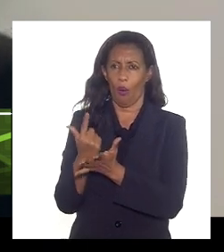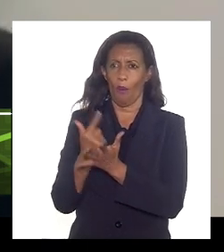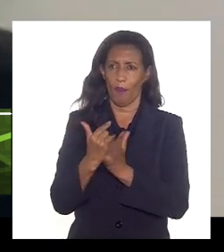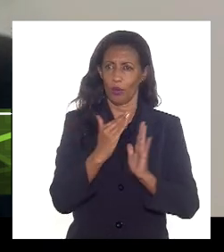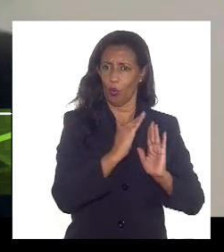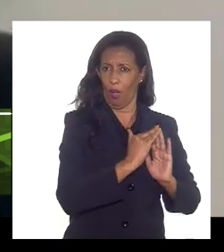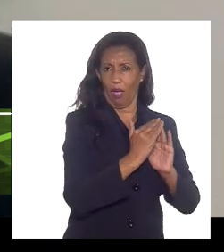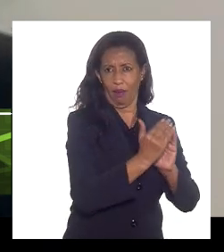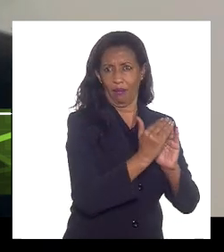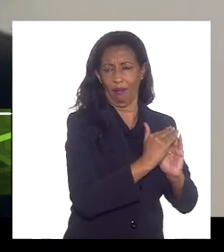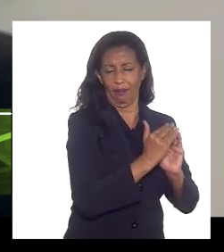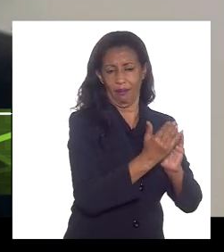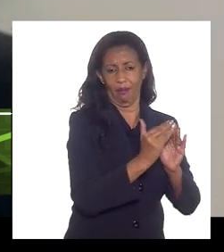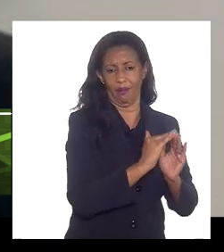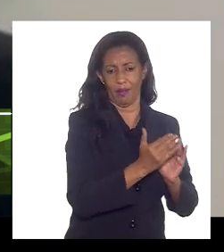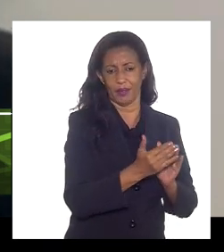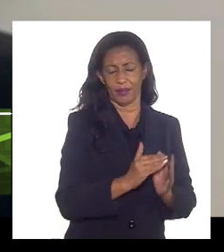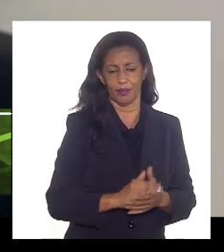outros ramos